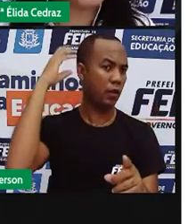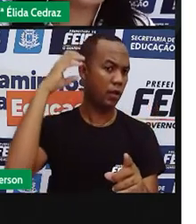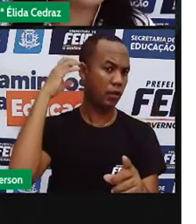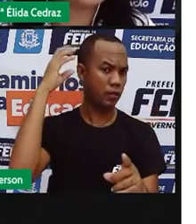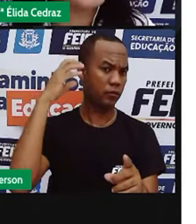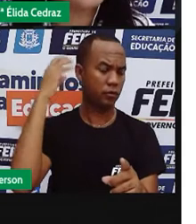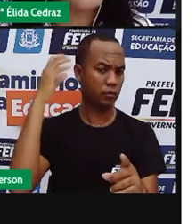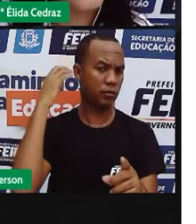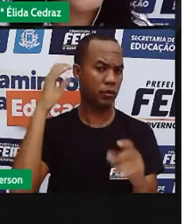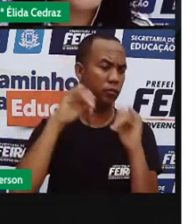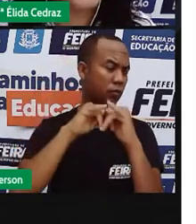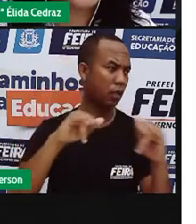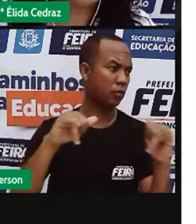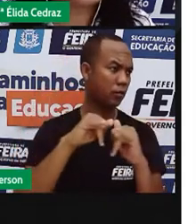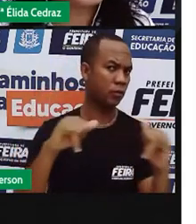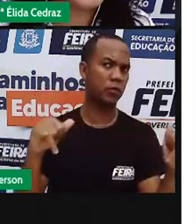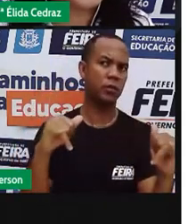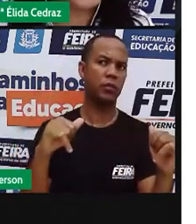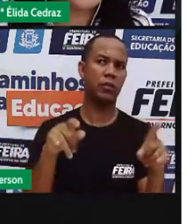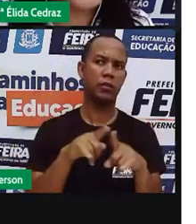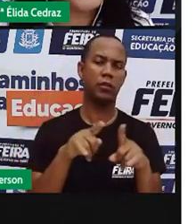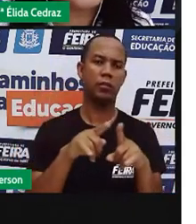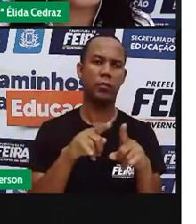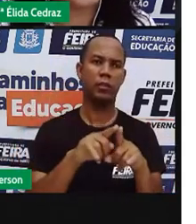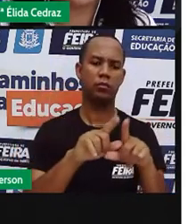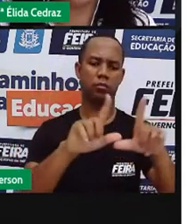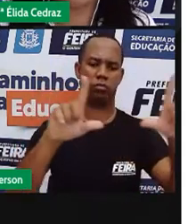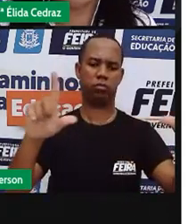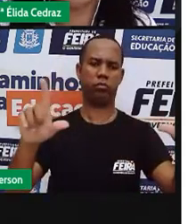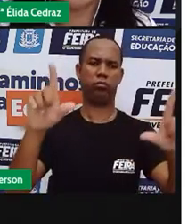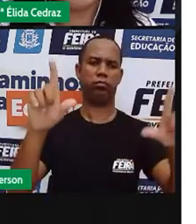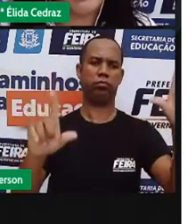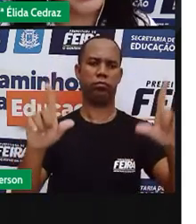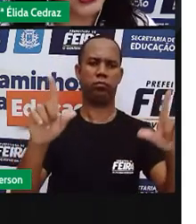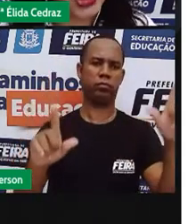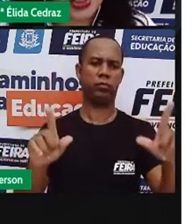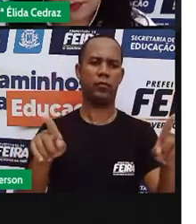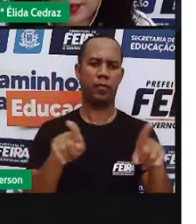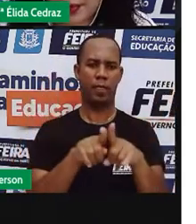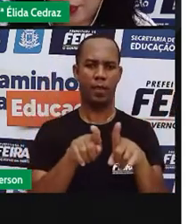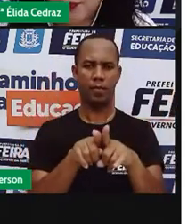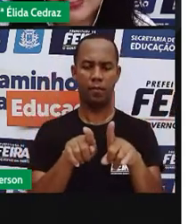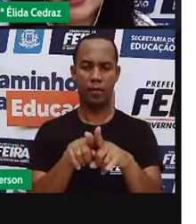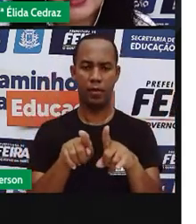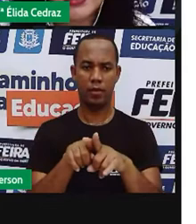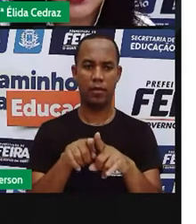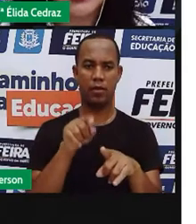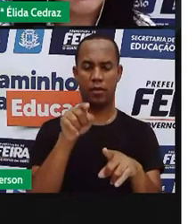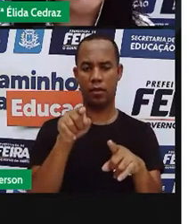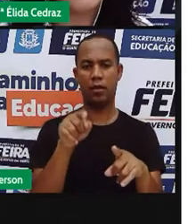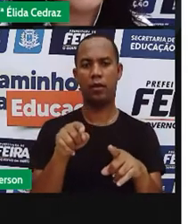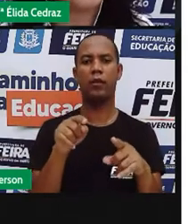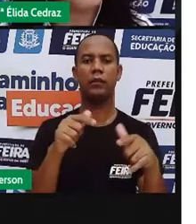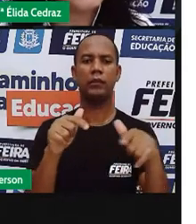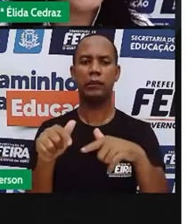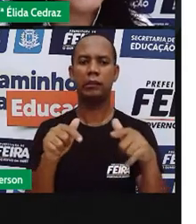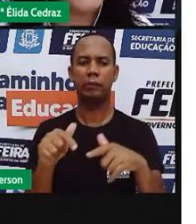onde eles fazem os anúncios, nos telejornais, no balcão de vagas de empresa. O